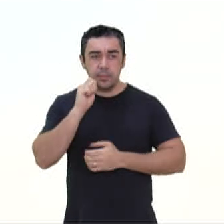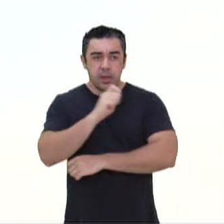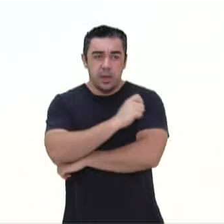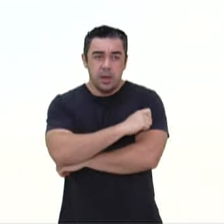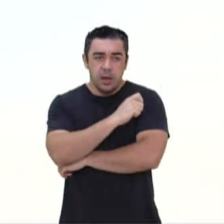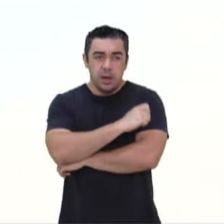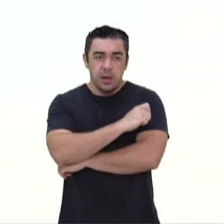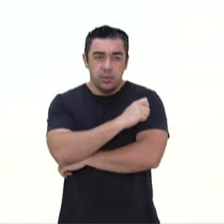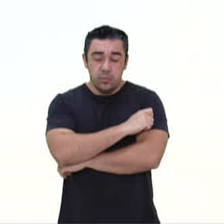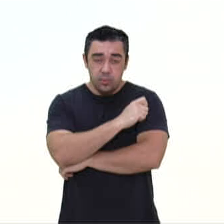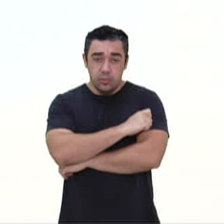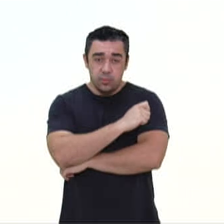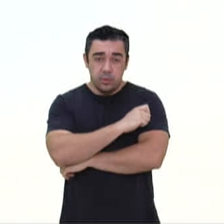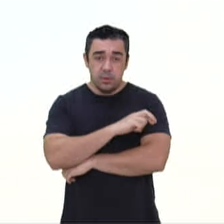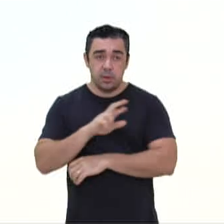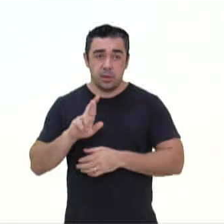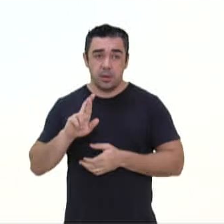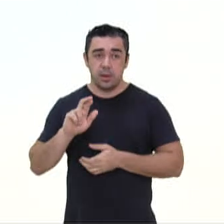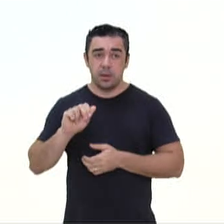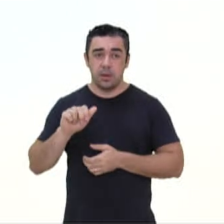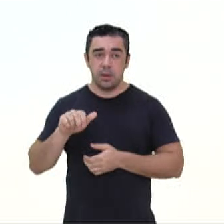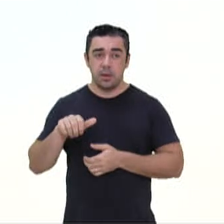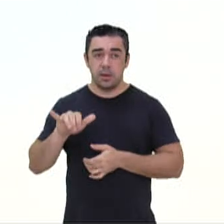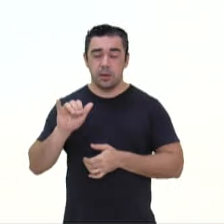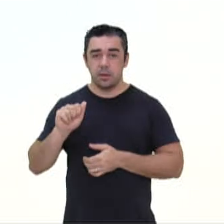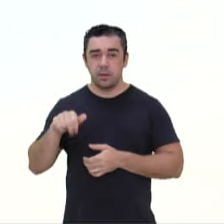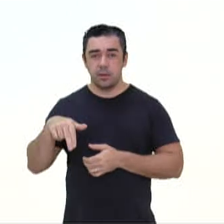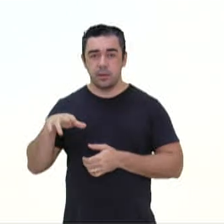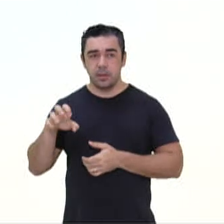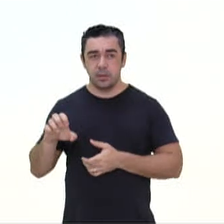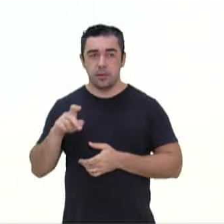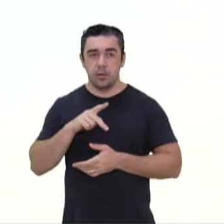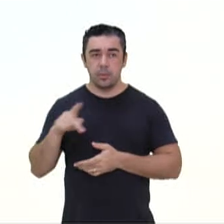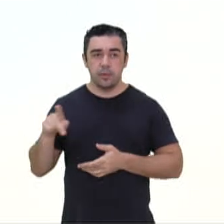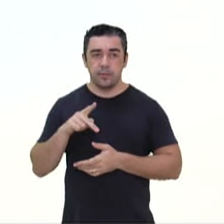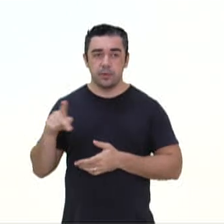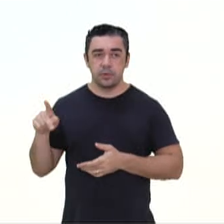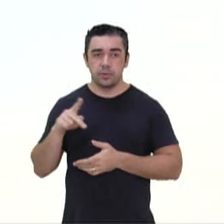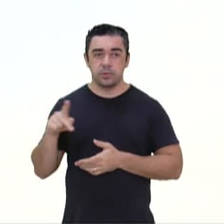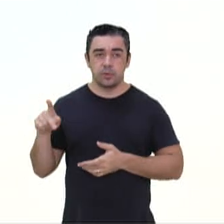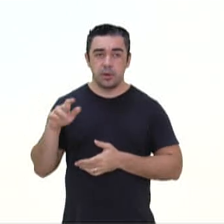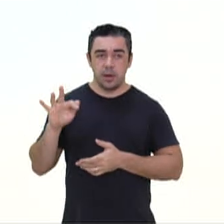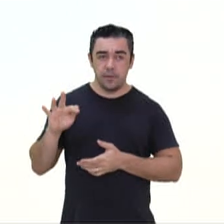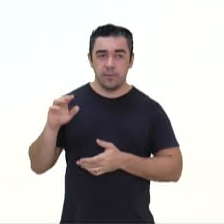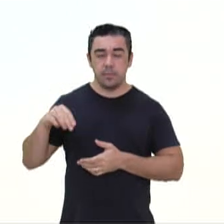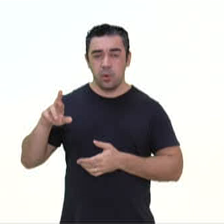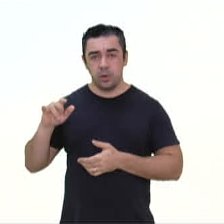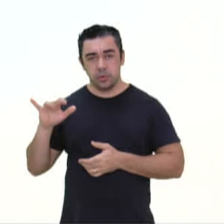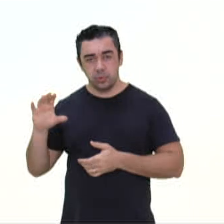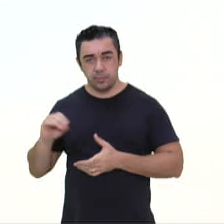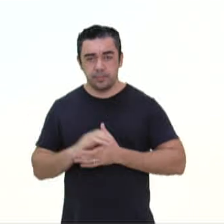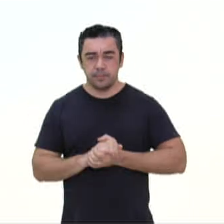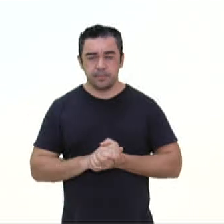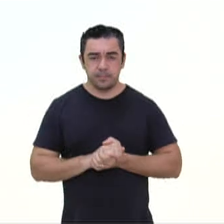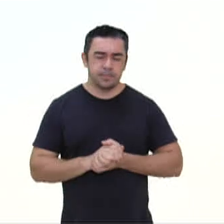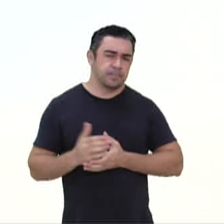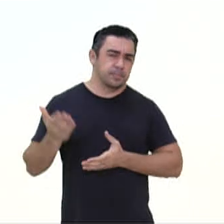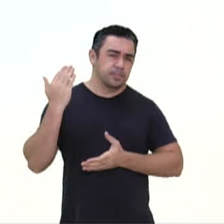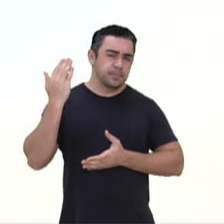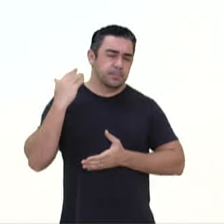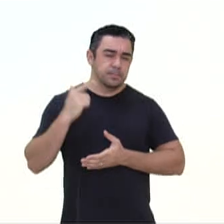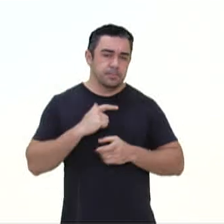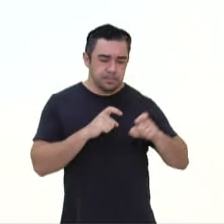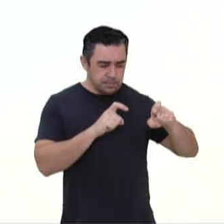Furtado de Souza. E a professora, o professor F. Maurício Araújo. Era uma vez, numa fazenda